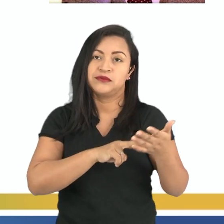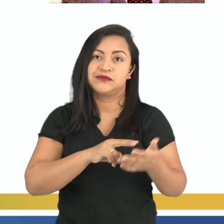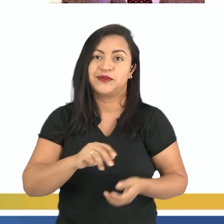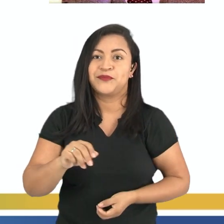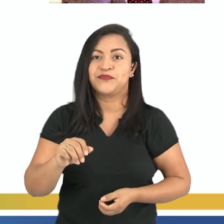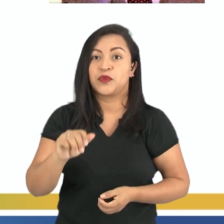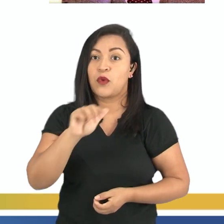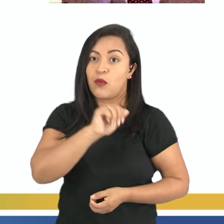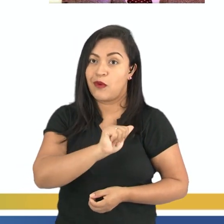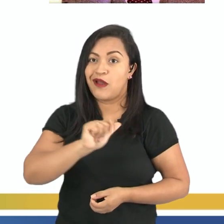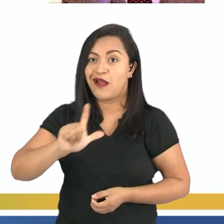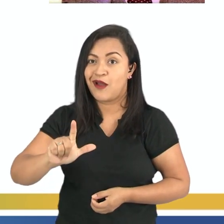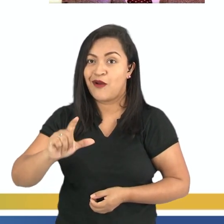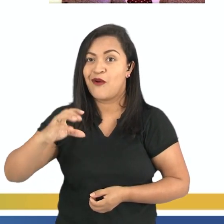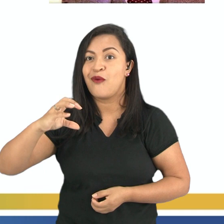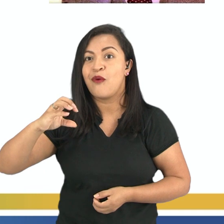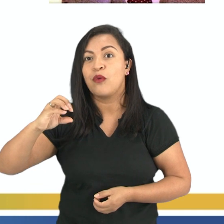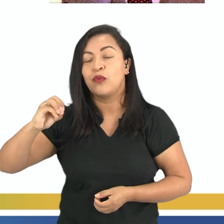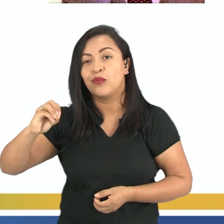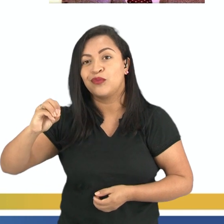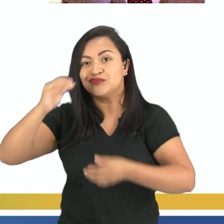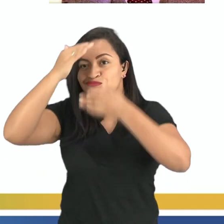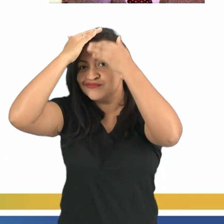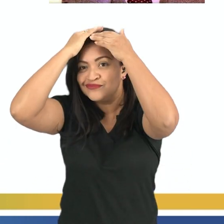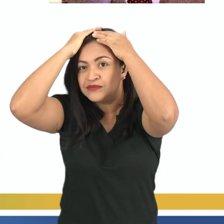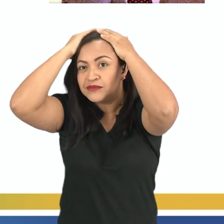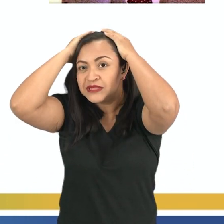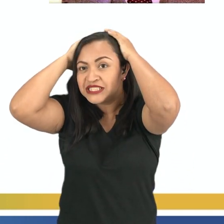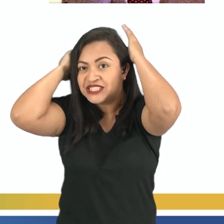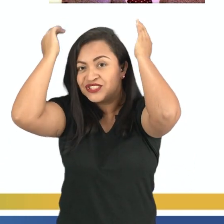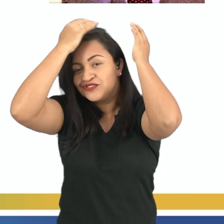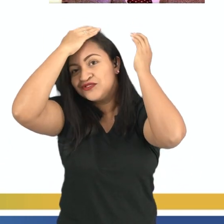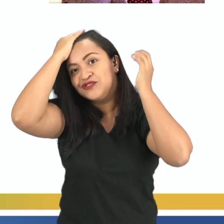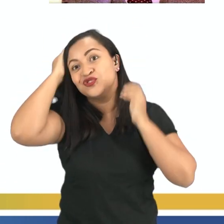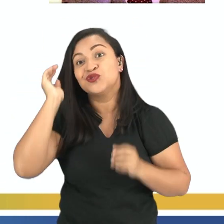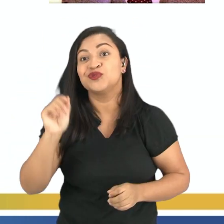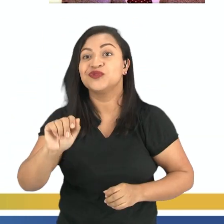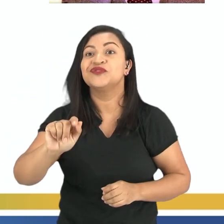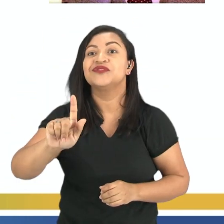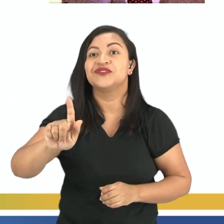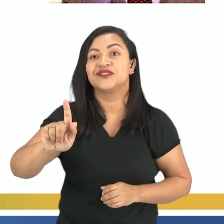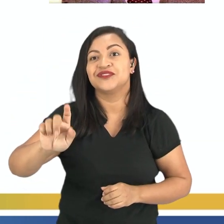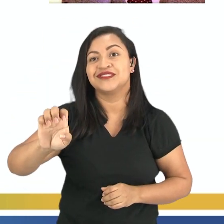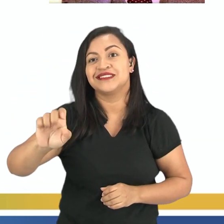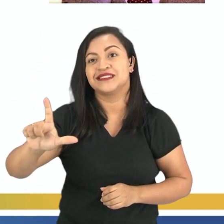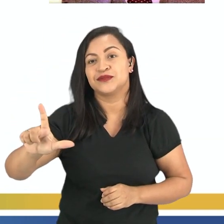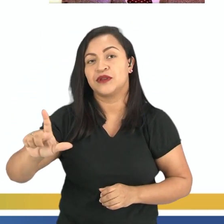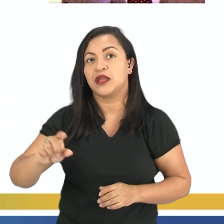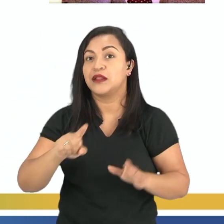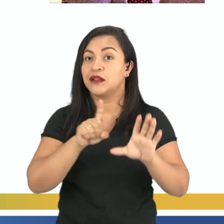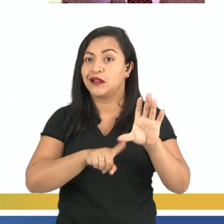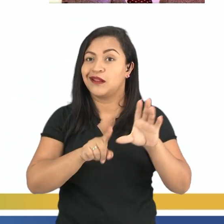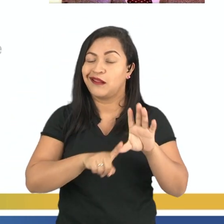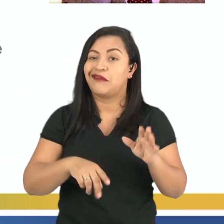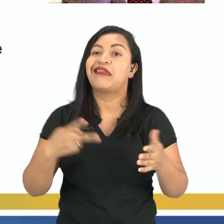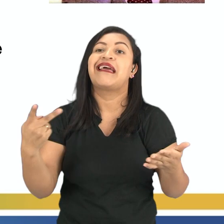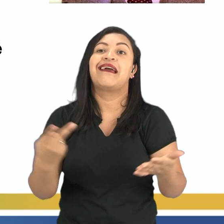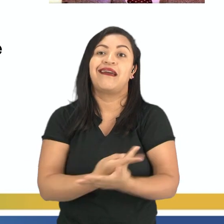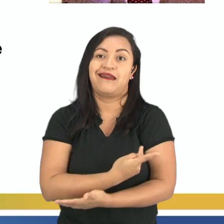gel no cabelo. Você observa que o cabelo dele está para trás, como se estivesse com gel. Então a letra B está incorreta também.